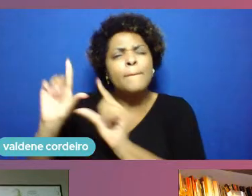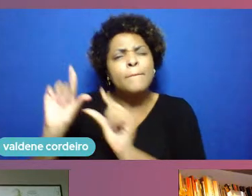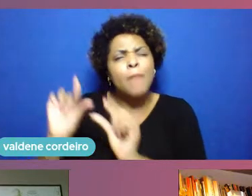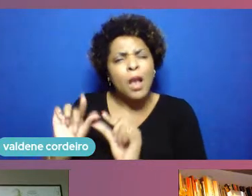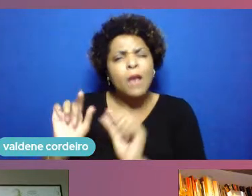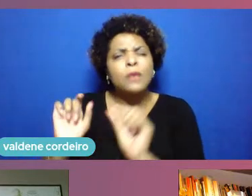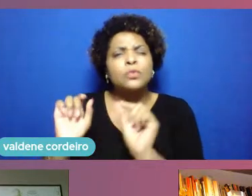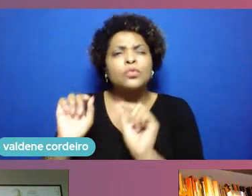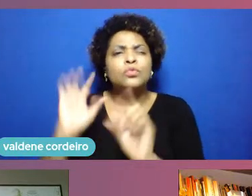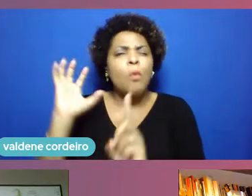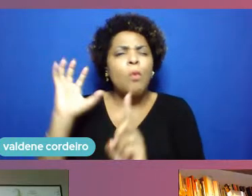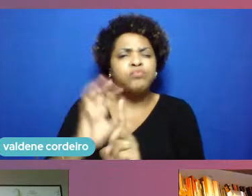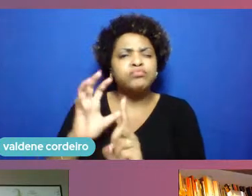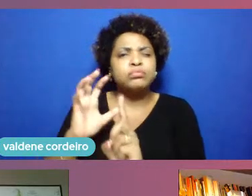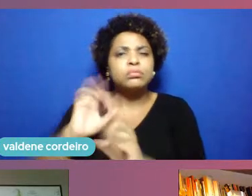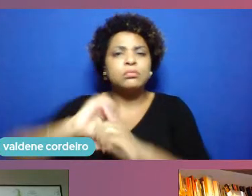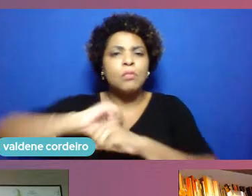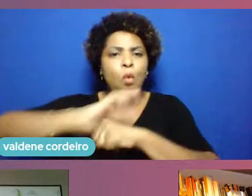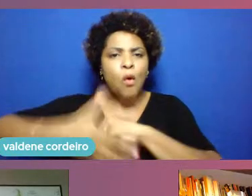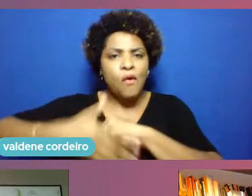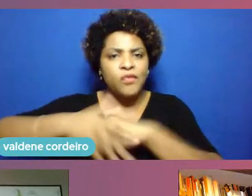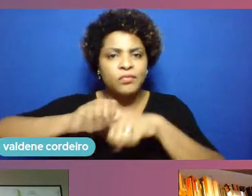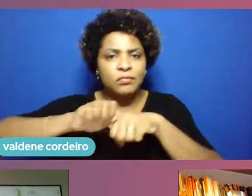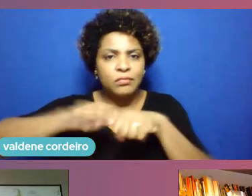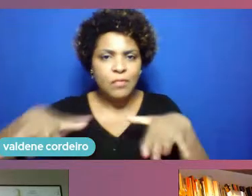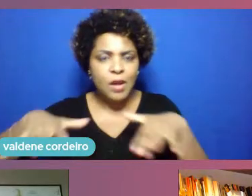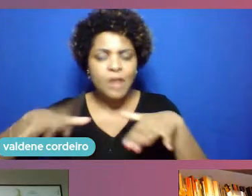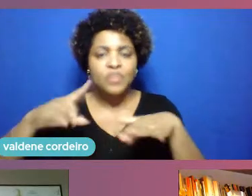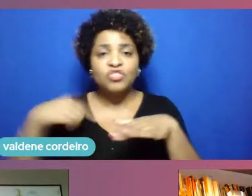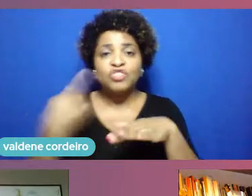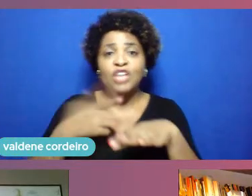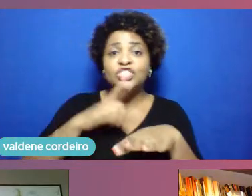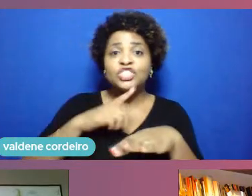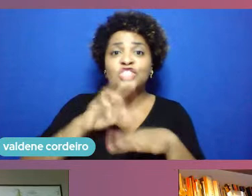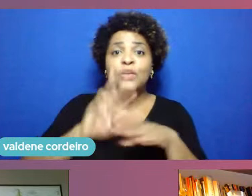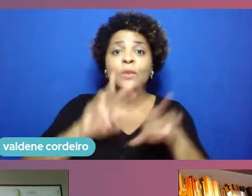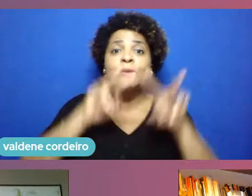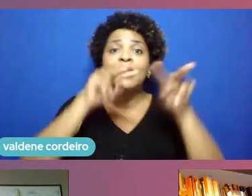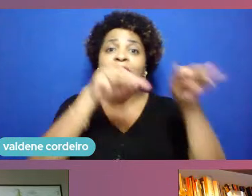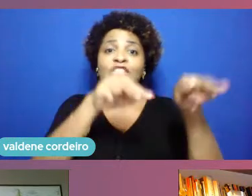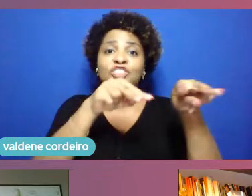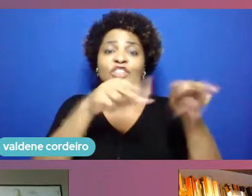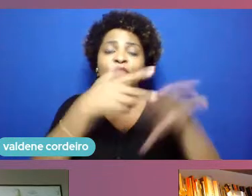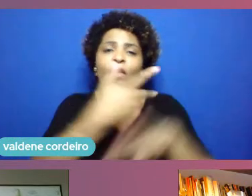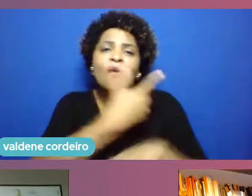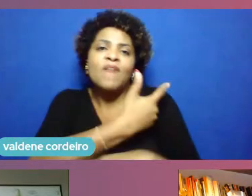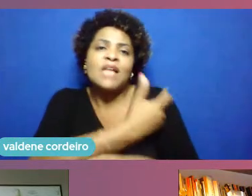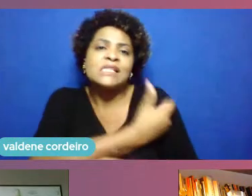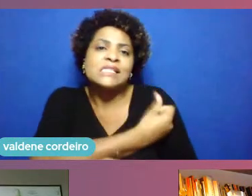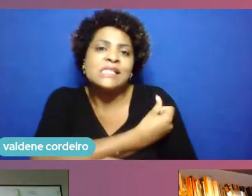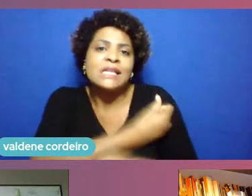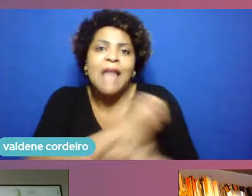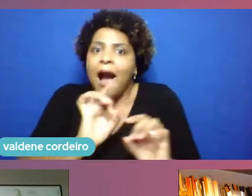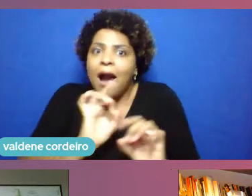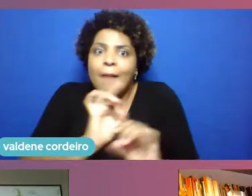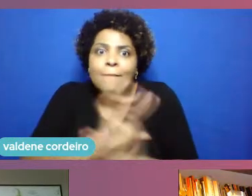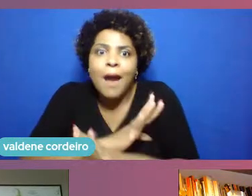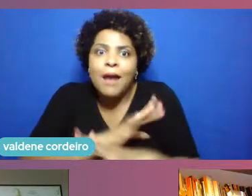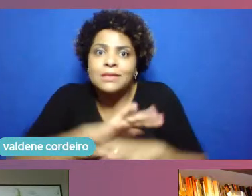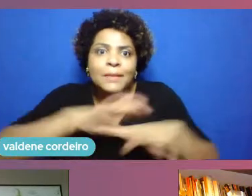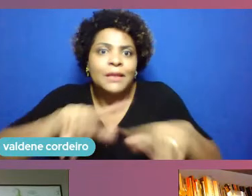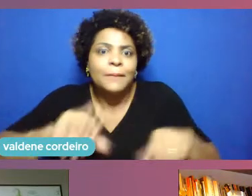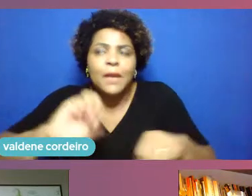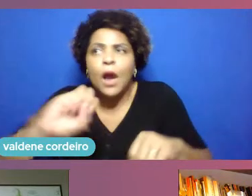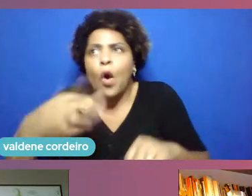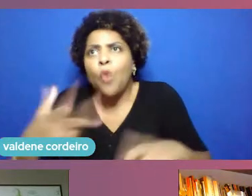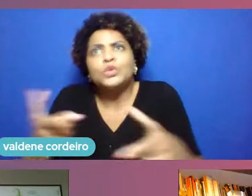e havia a expectativa de que com a chegada da vacina, a gente caminhasse para um fim, um encerramento da pandemia, uma diminuição, pelo menos